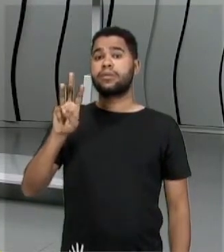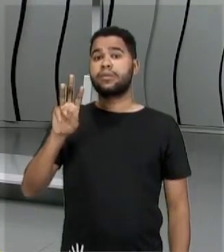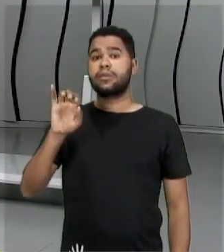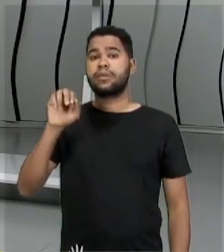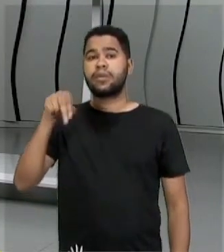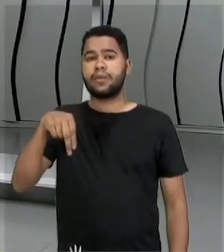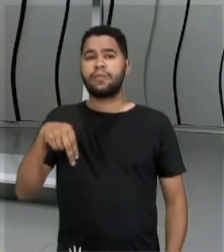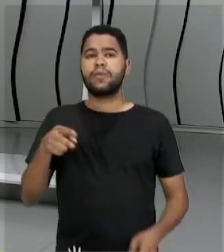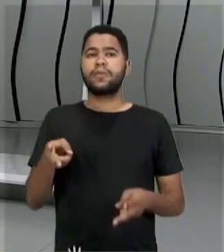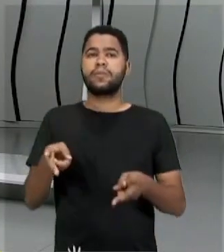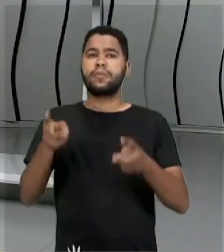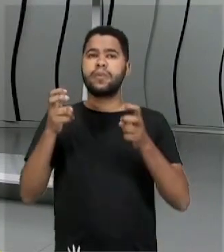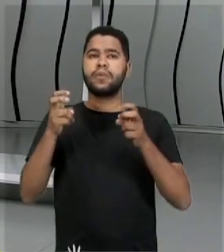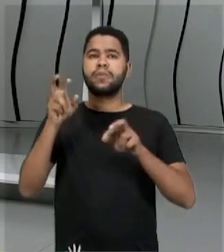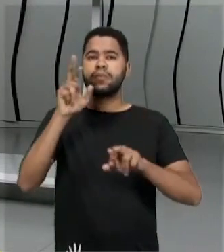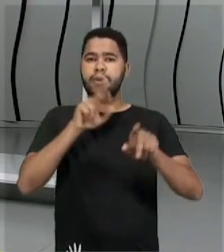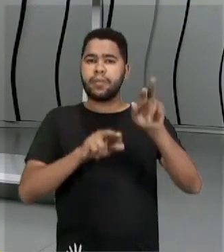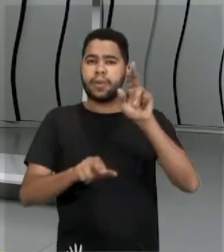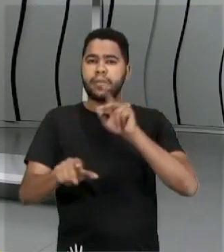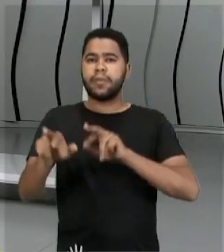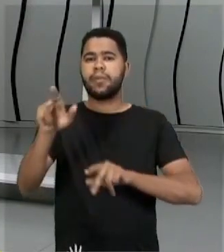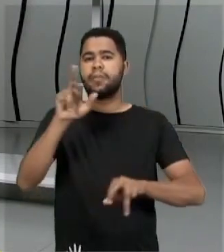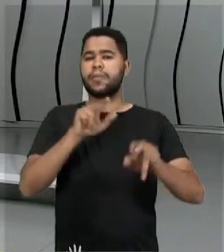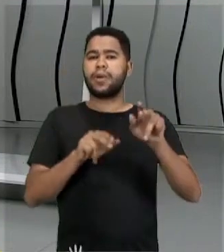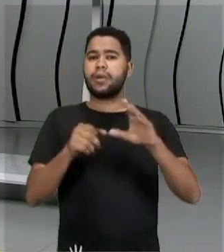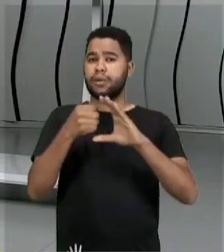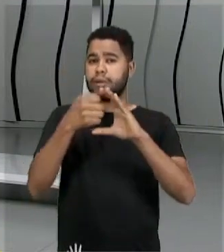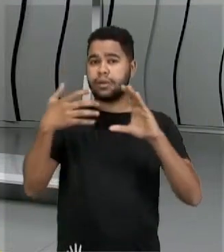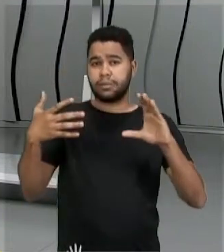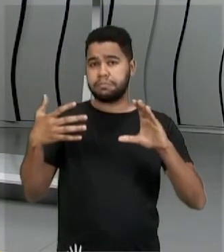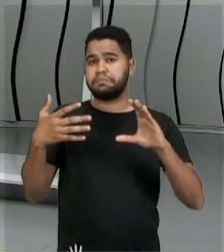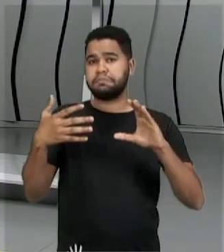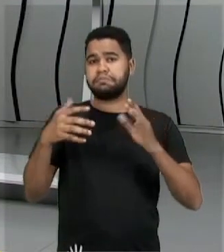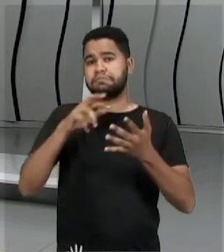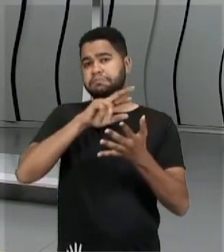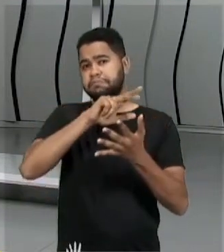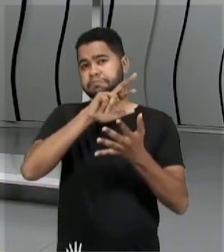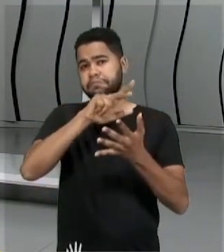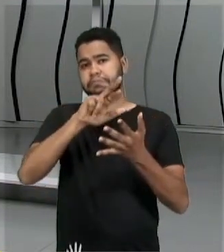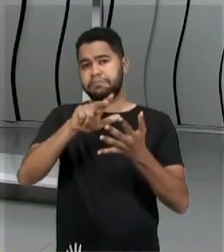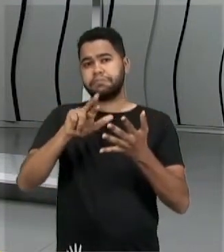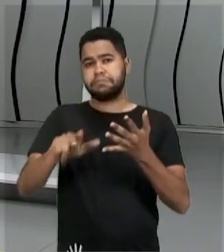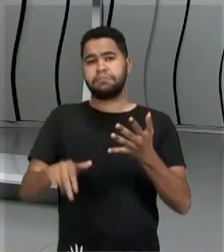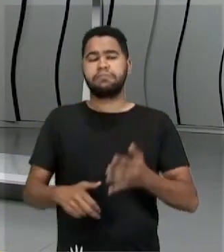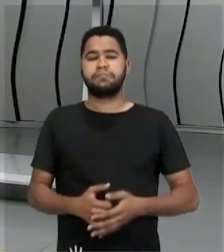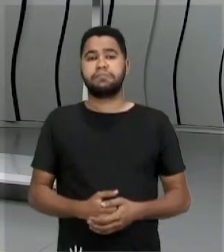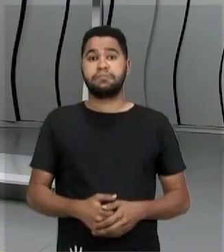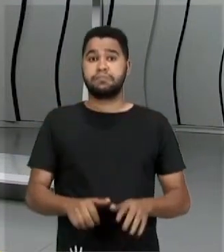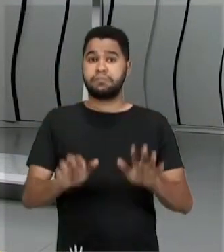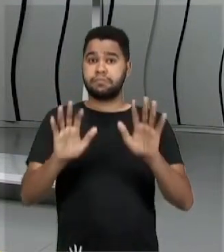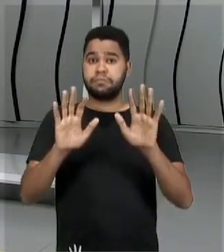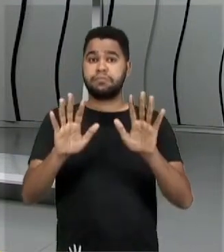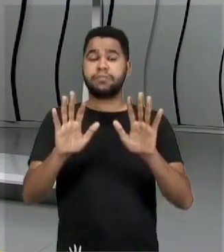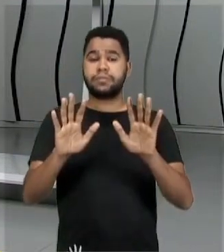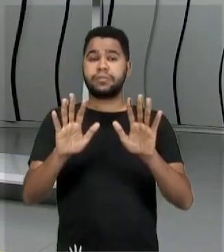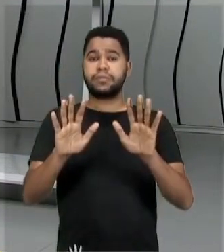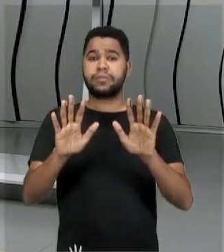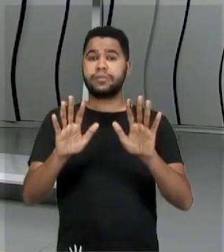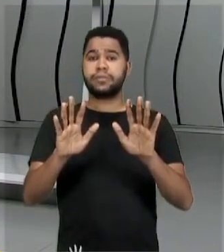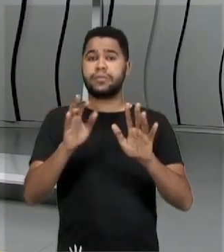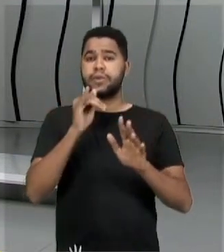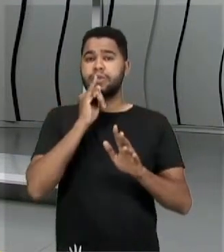de aves com características diferentes, tá certo? Mas, aquele